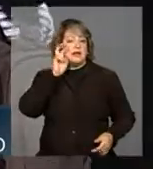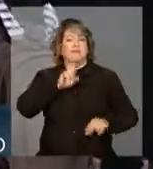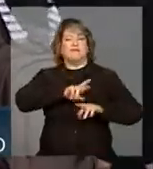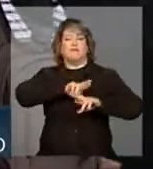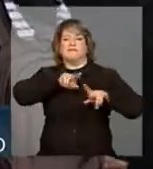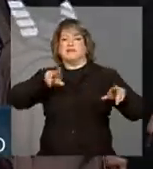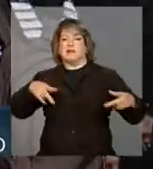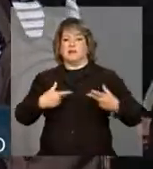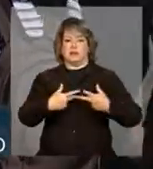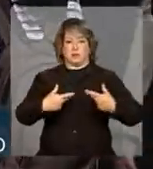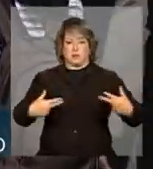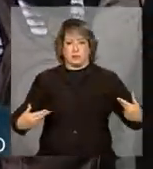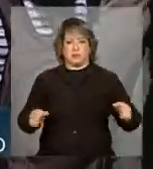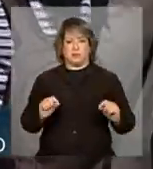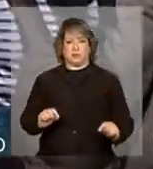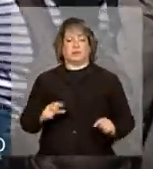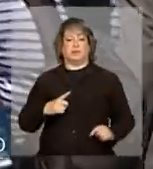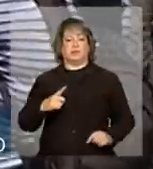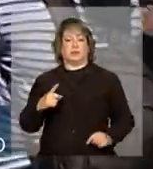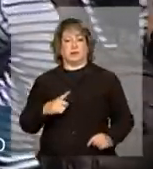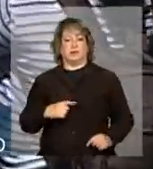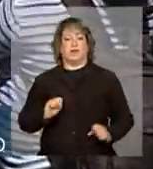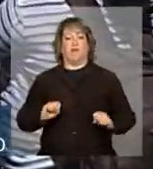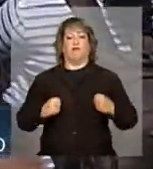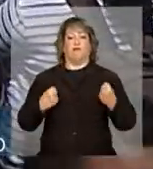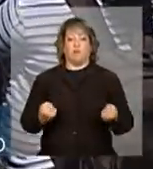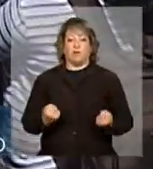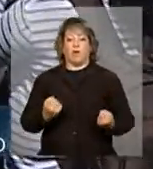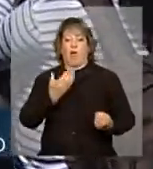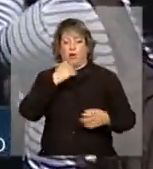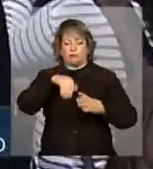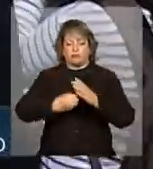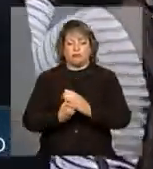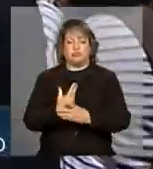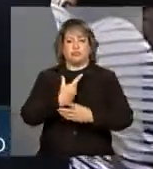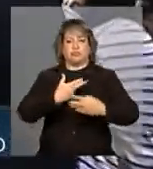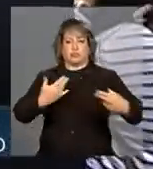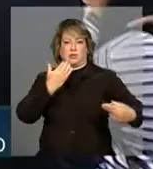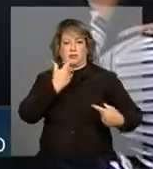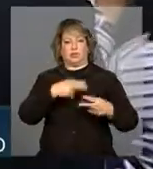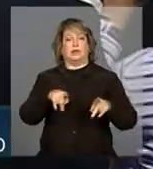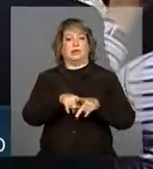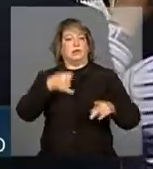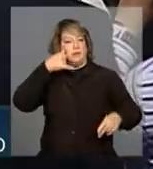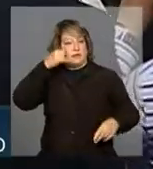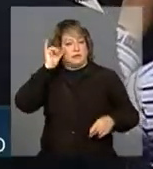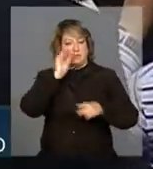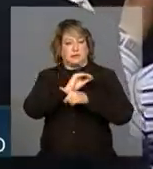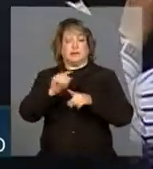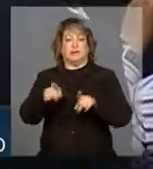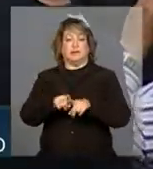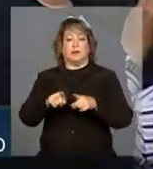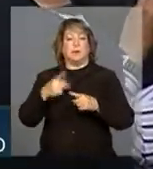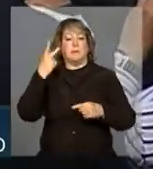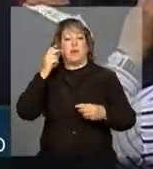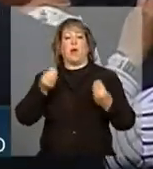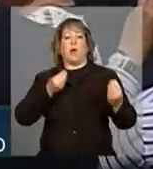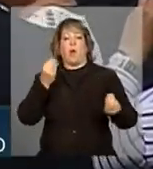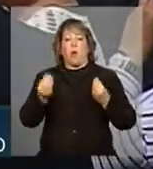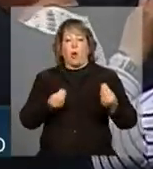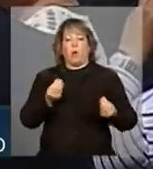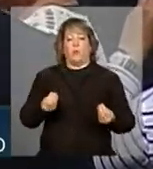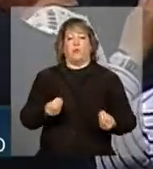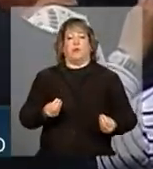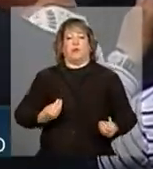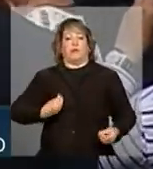especiais para o fortalecimento da produção agrícola e pecuária e convivência com a estiagem. O objetivo